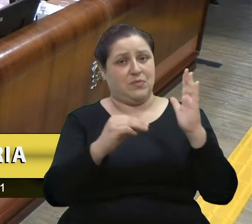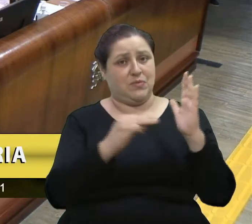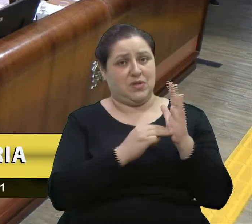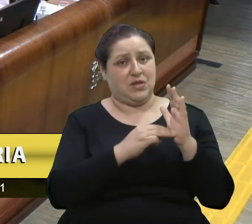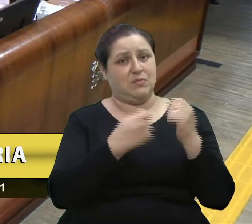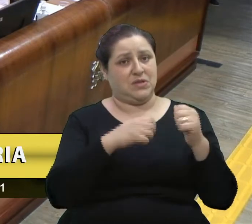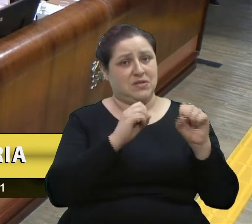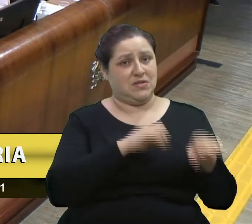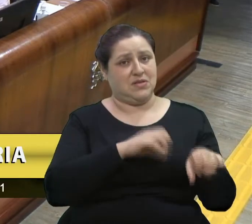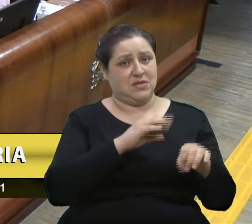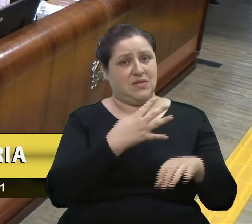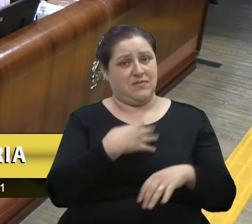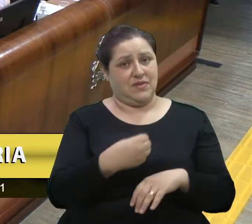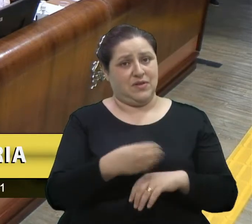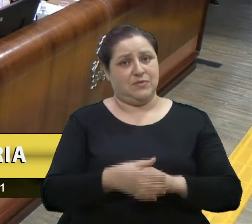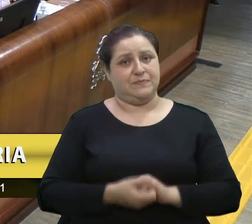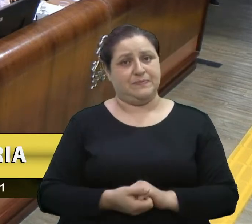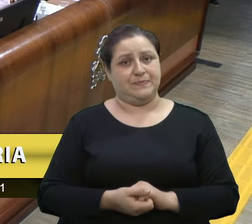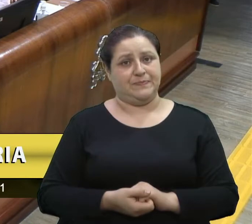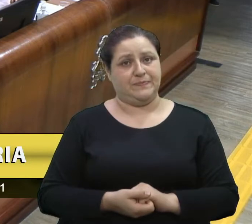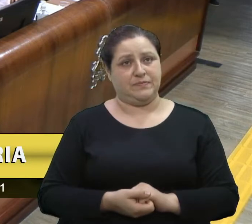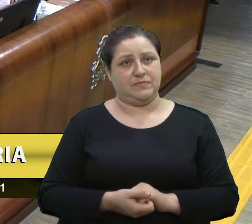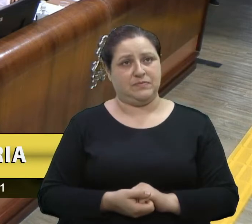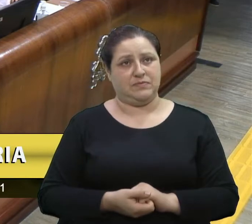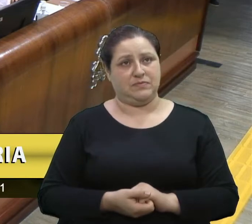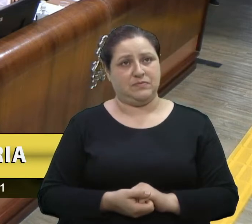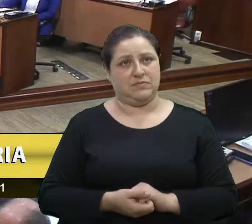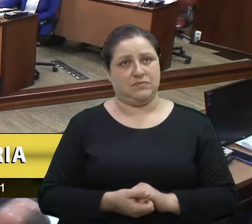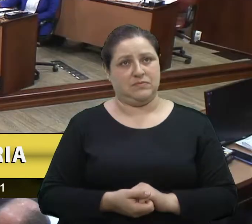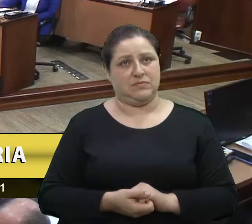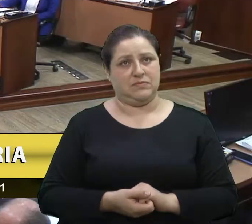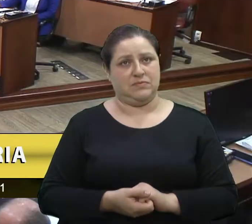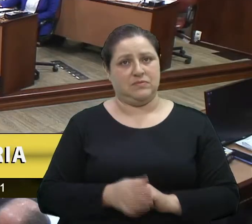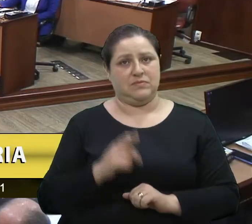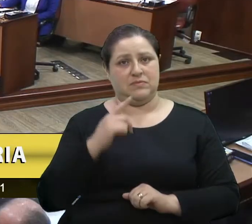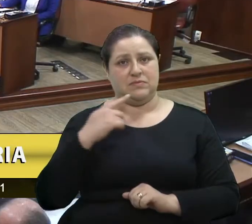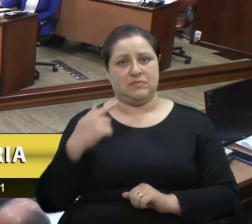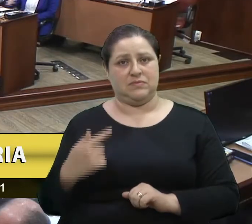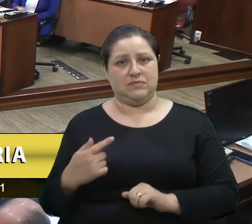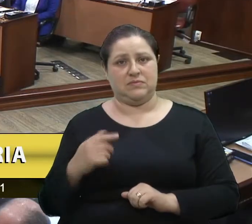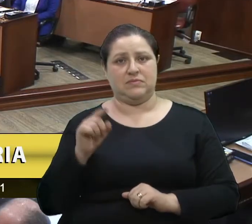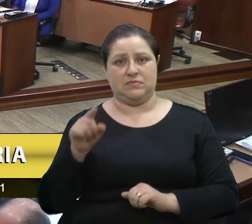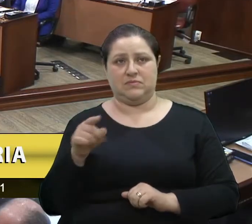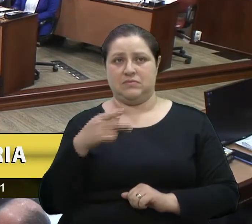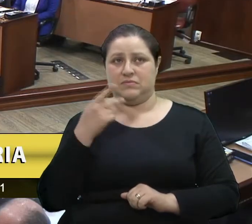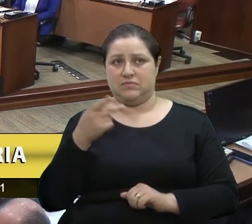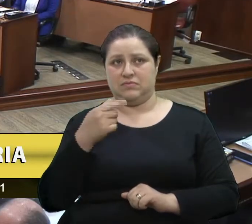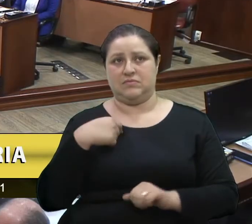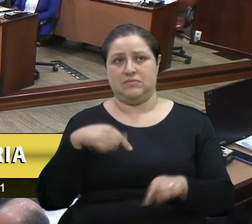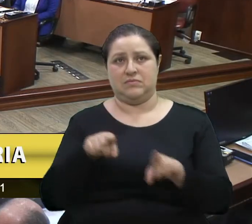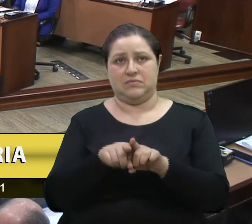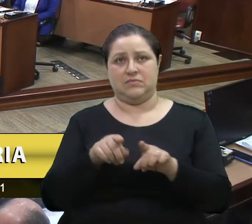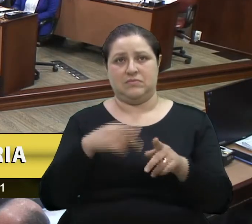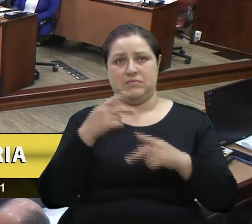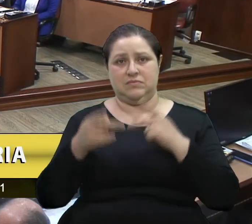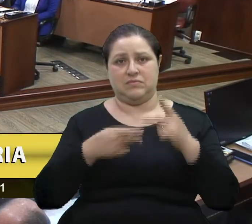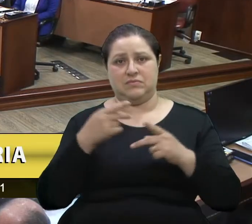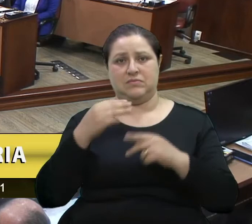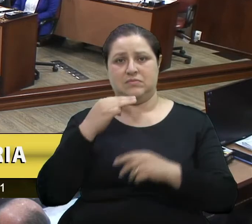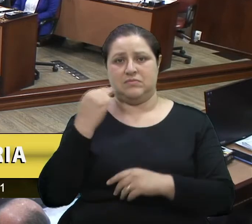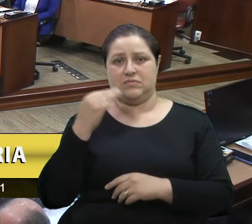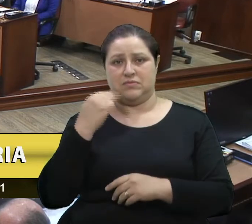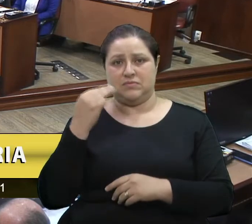Gladys, é uma parte. Vereador Felipe, obrigada. Nas suas palavras, eu também quero dizer, vereadora Amarissol,